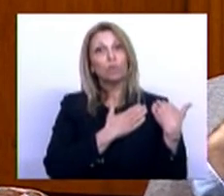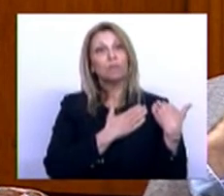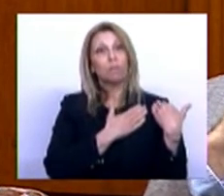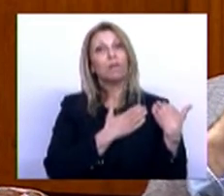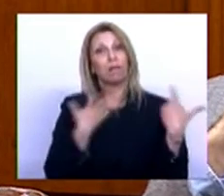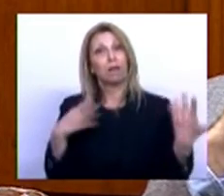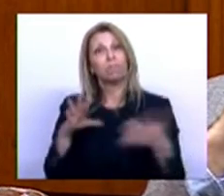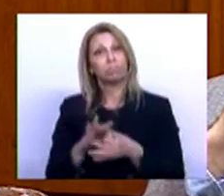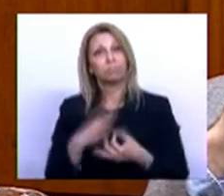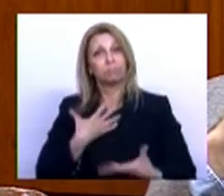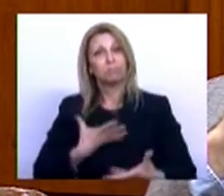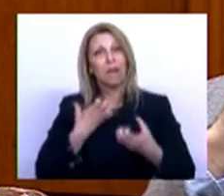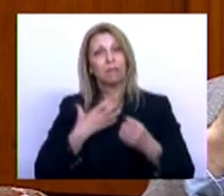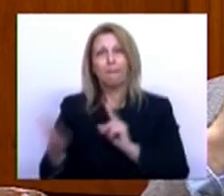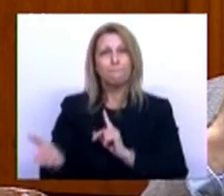patriotismo. Muito obrigada.